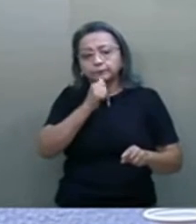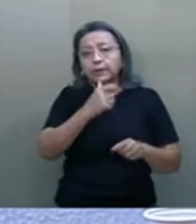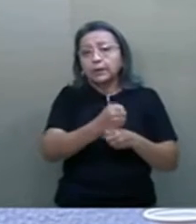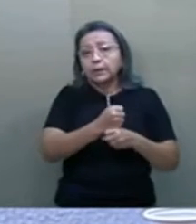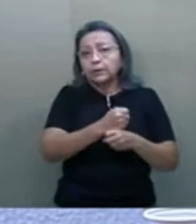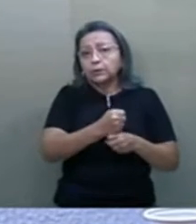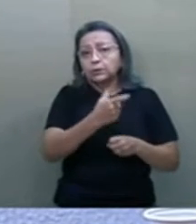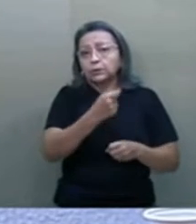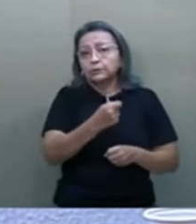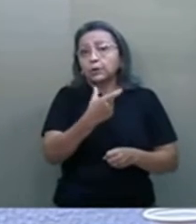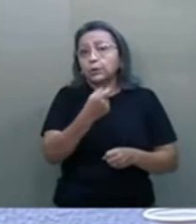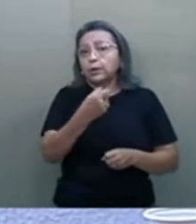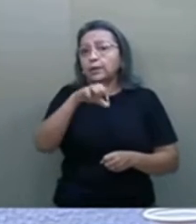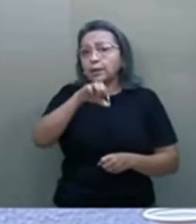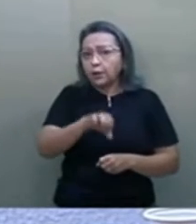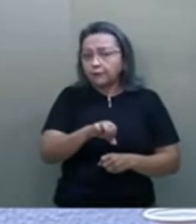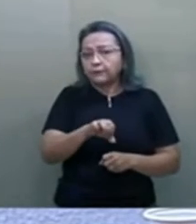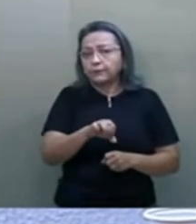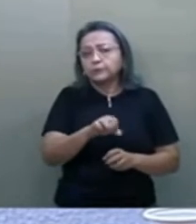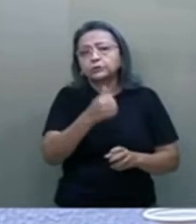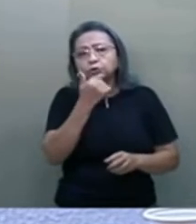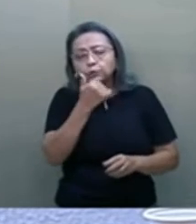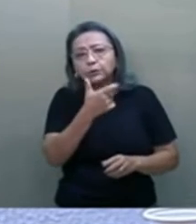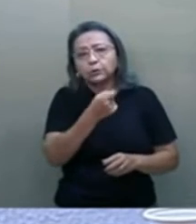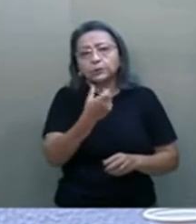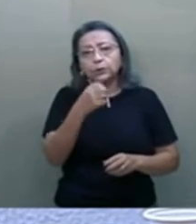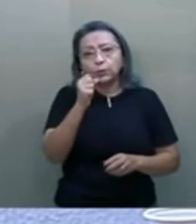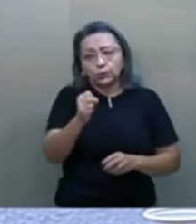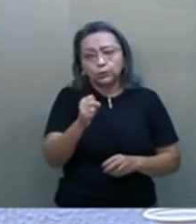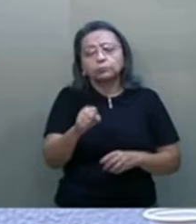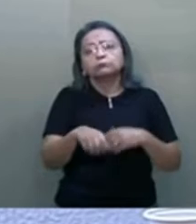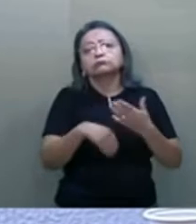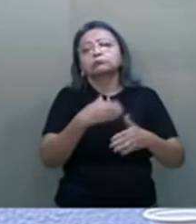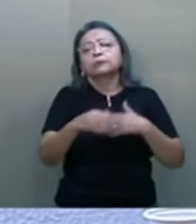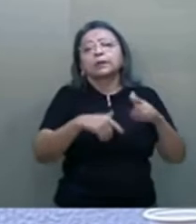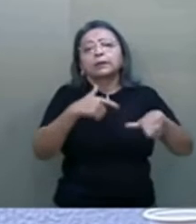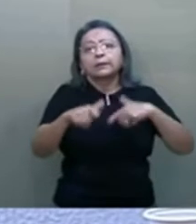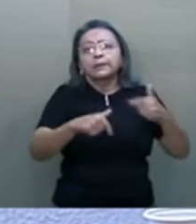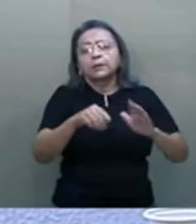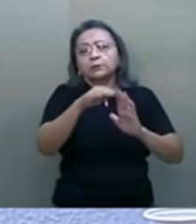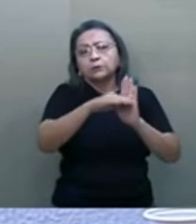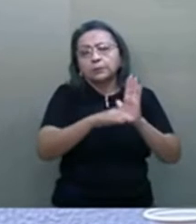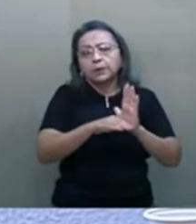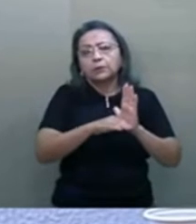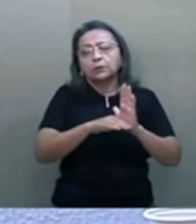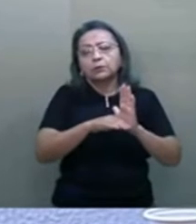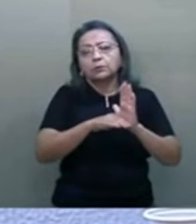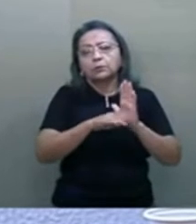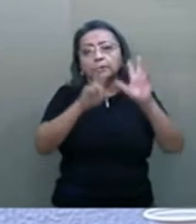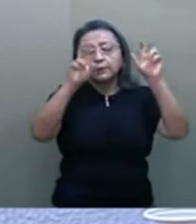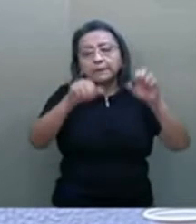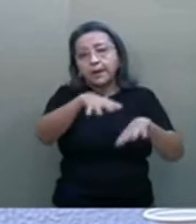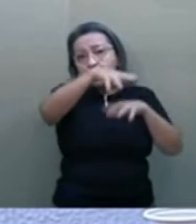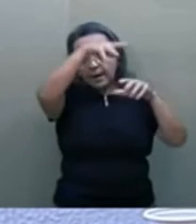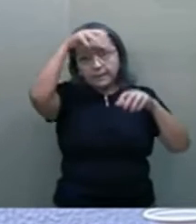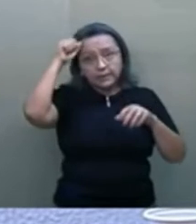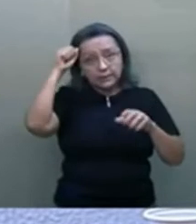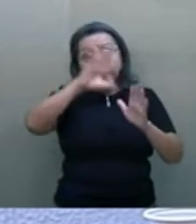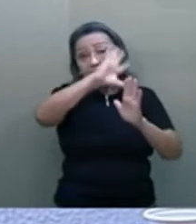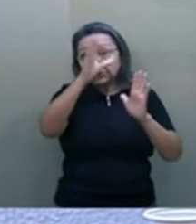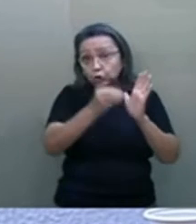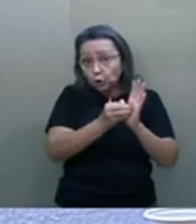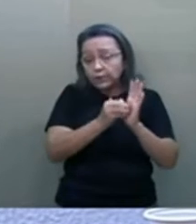2009, em 2008, em que trabalhei no Plano Amazônia Sustentável. Nesse período, foi um período